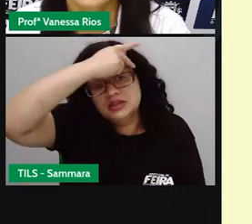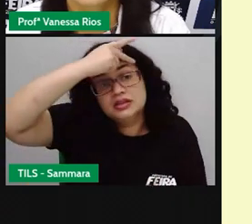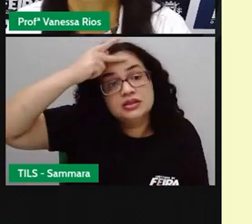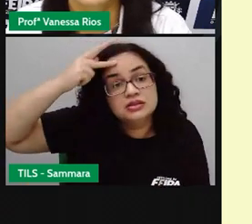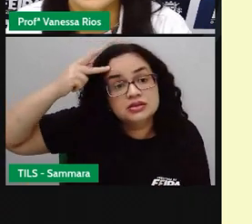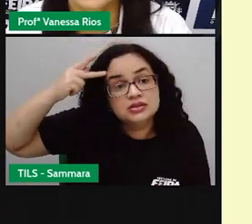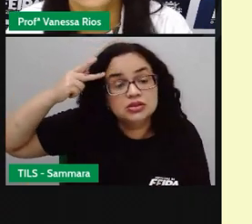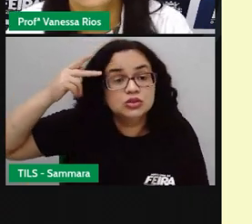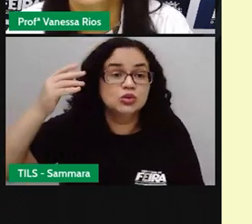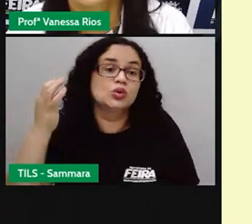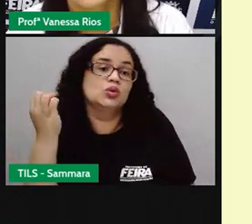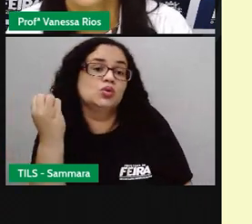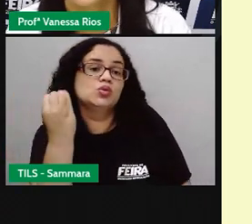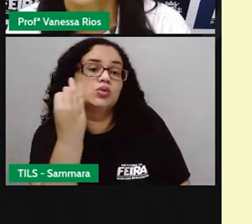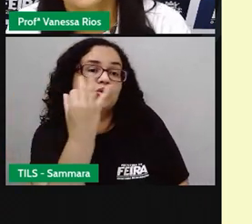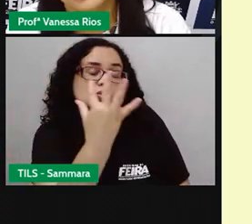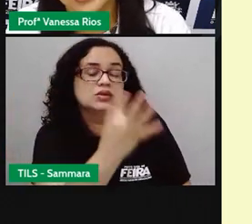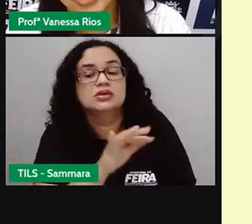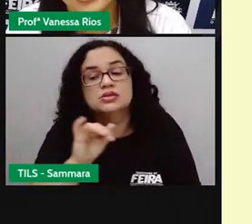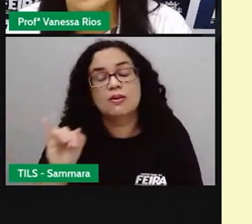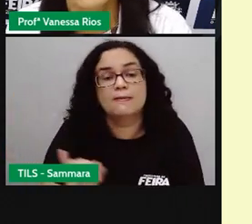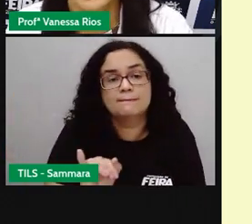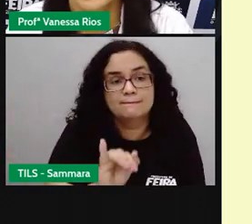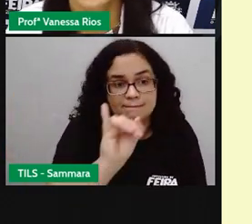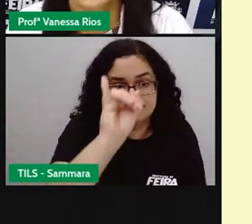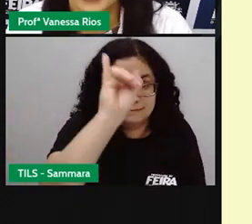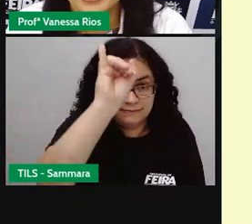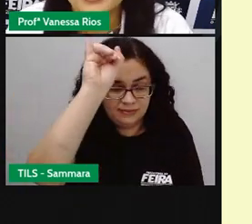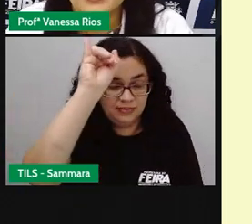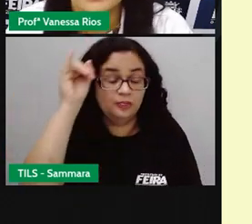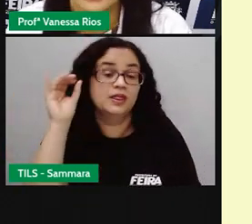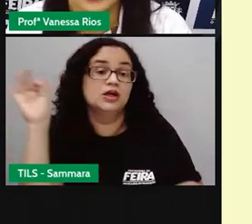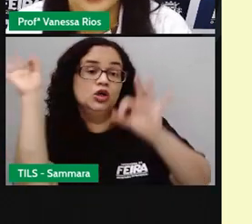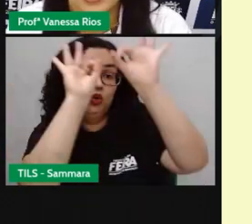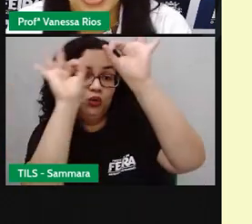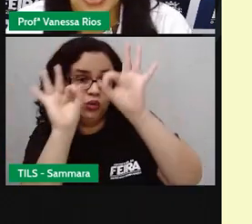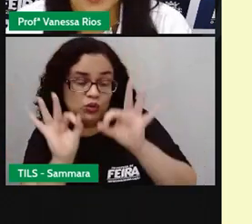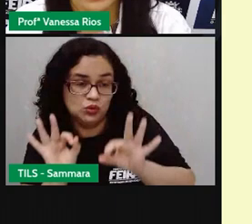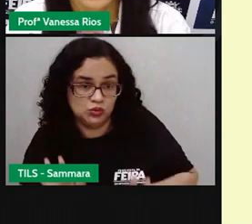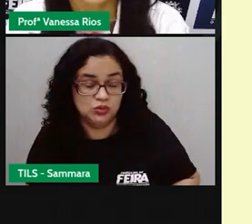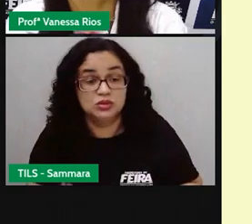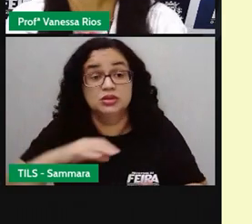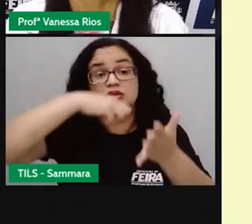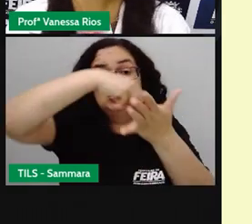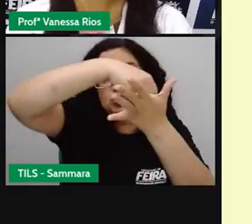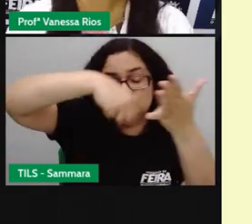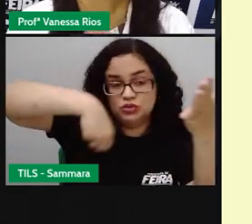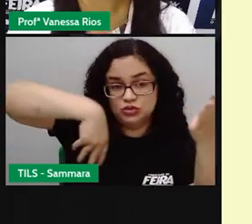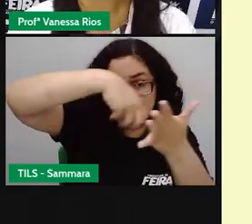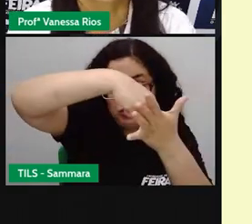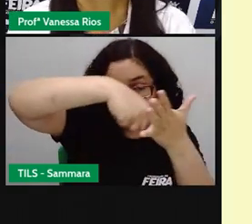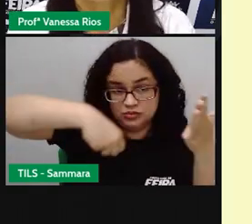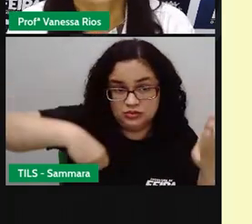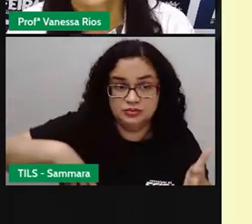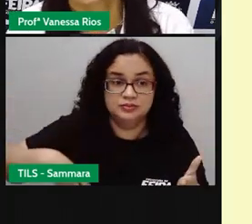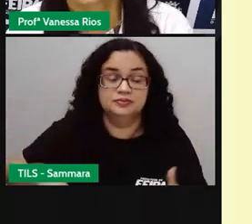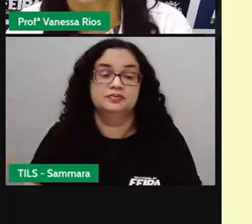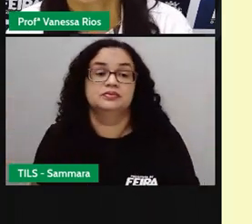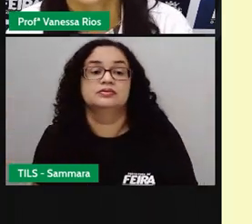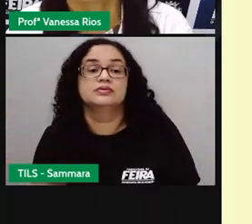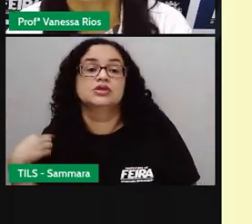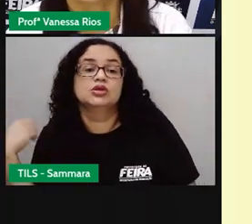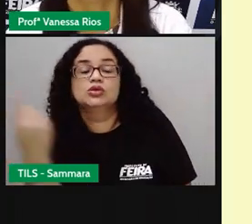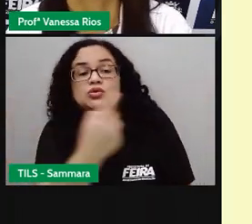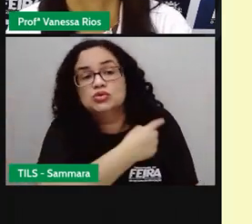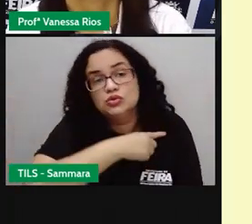E essa contagem, o quanto é importante para que a gente organize as nossas atividades, não é? As nossas ações do